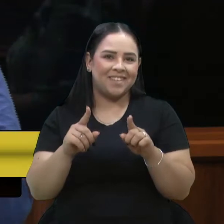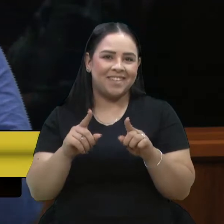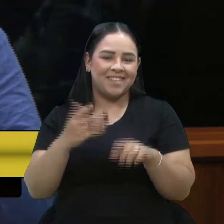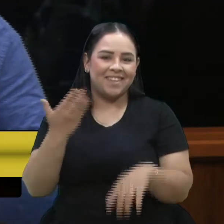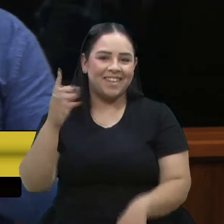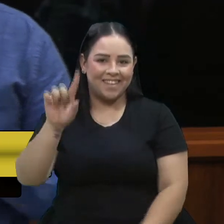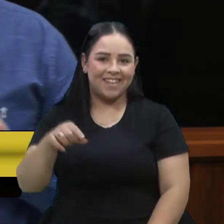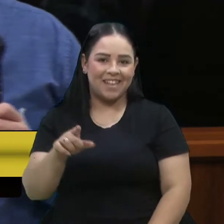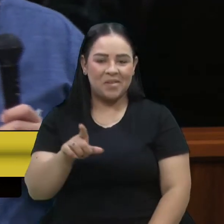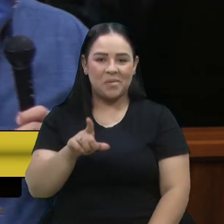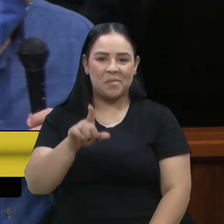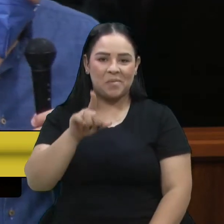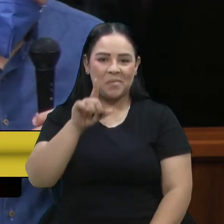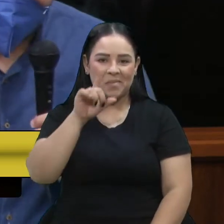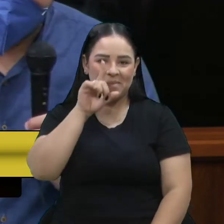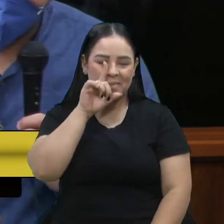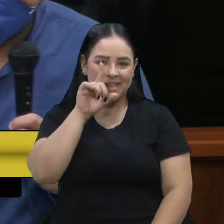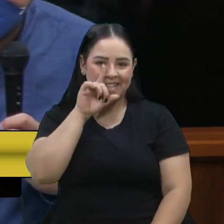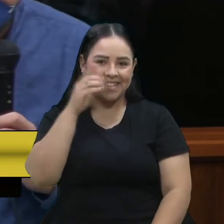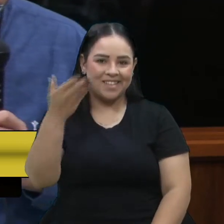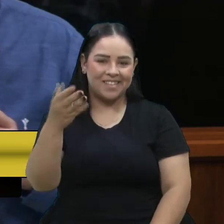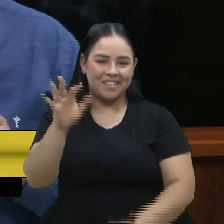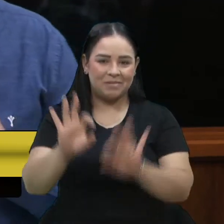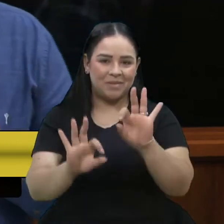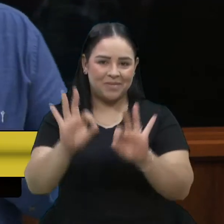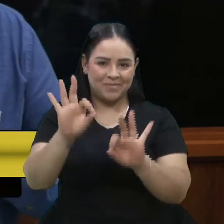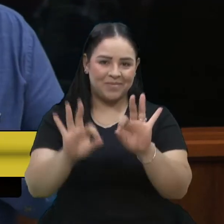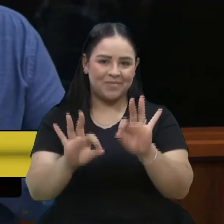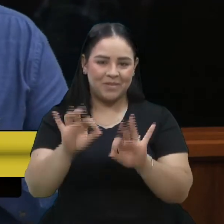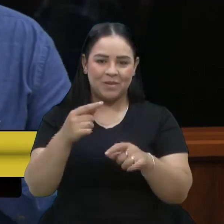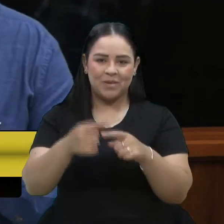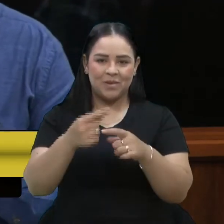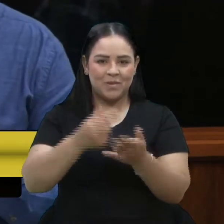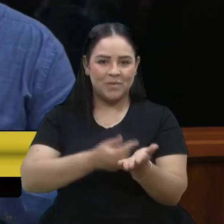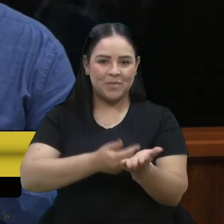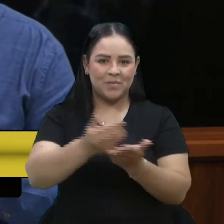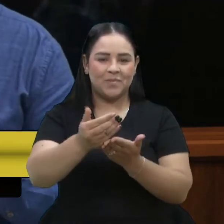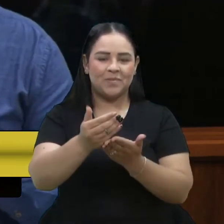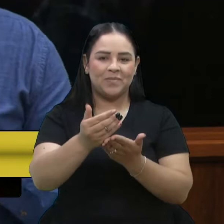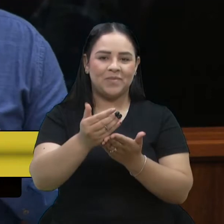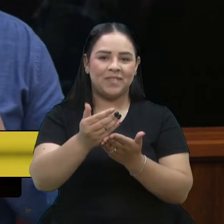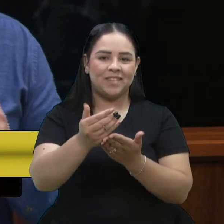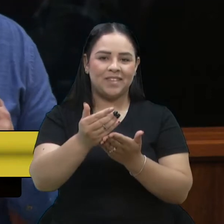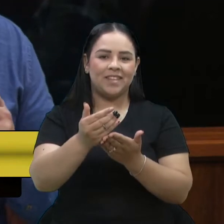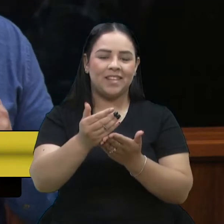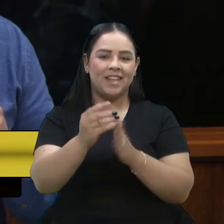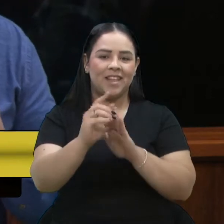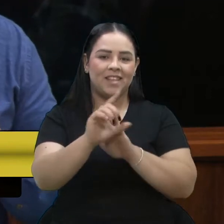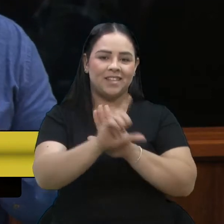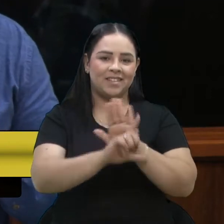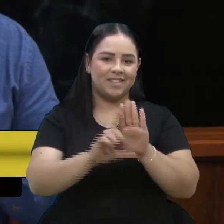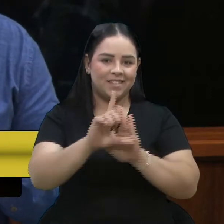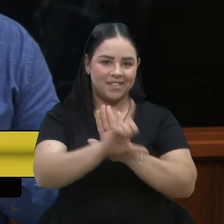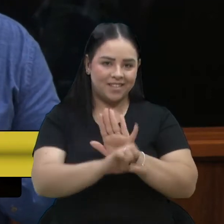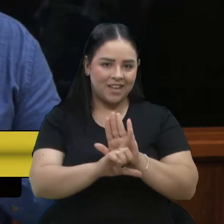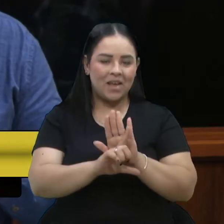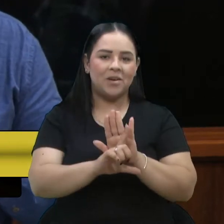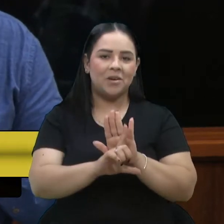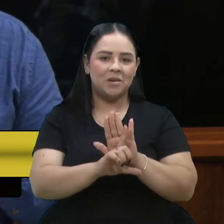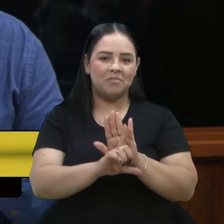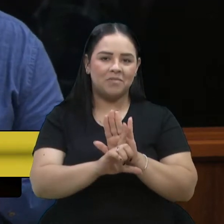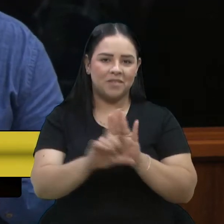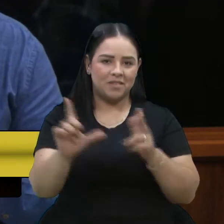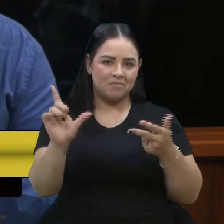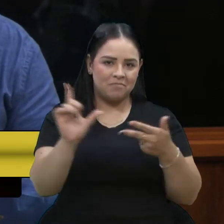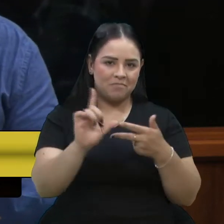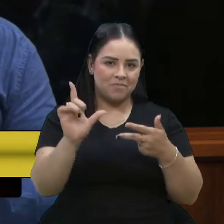desse projeto. Desde o início dessa legislatura, e acho que diferente de outras, dos vereadores que